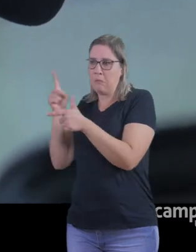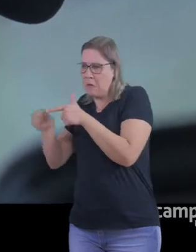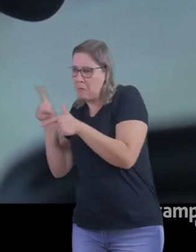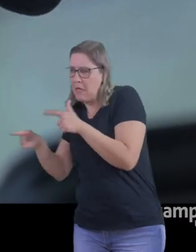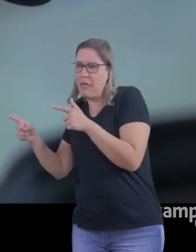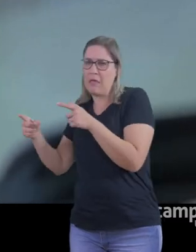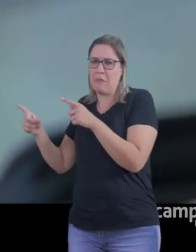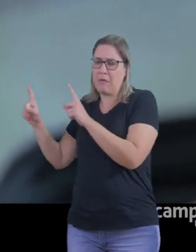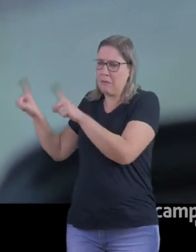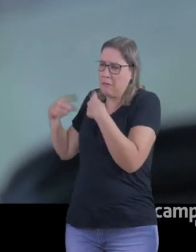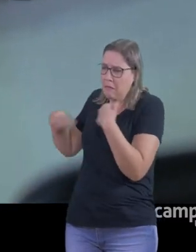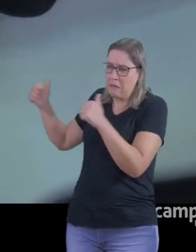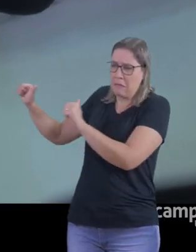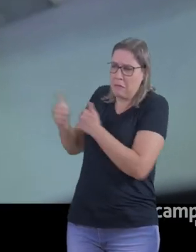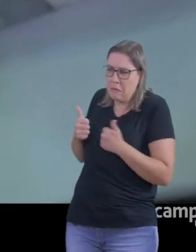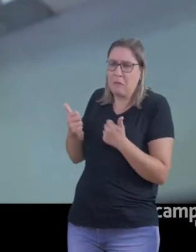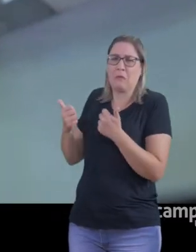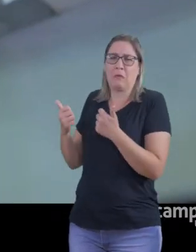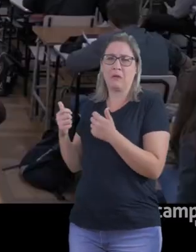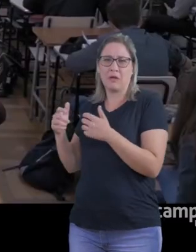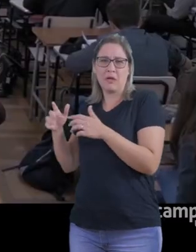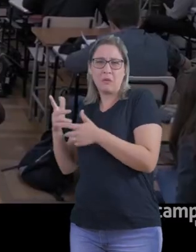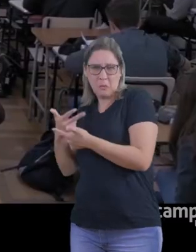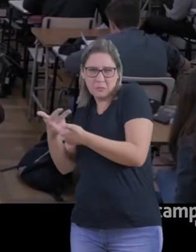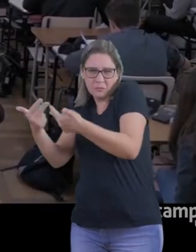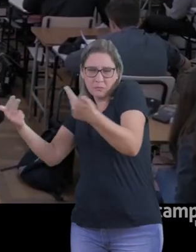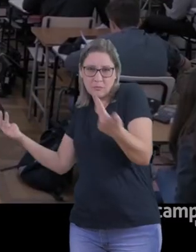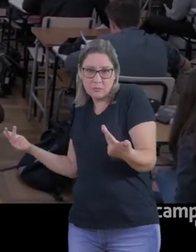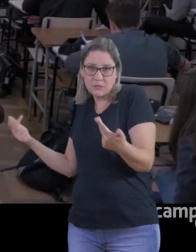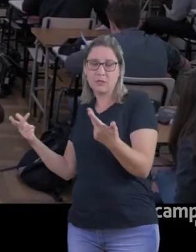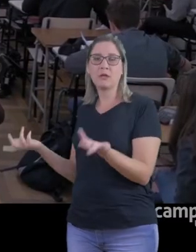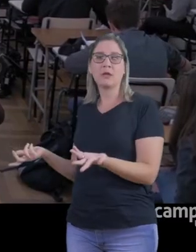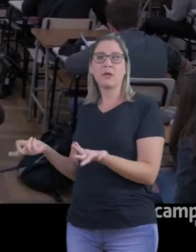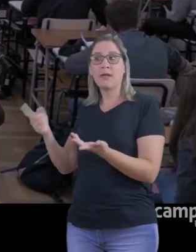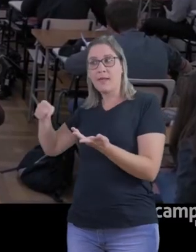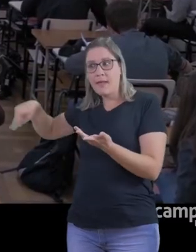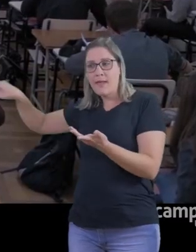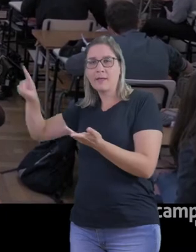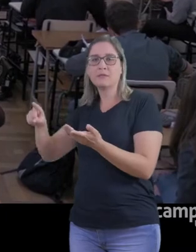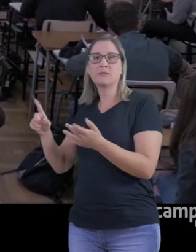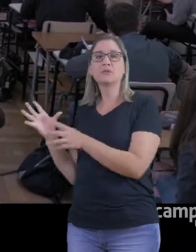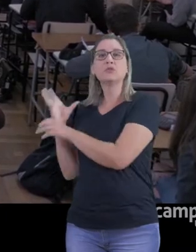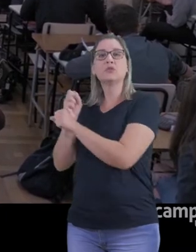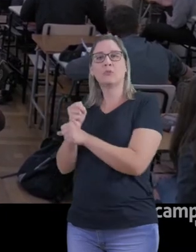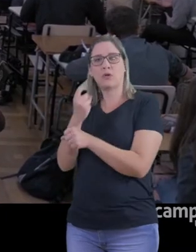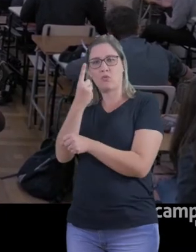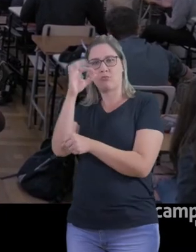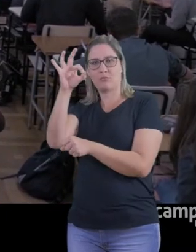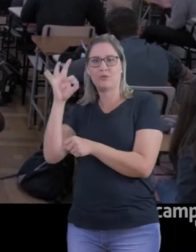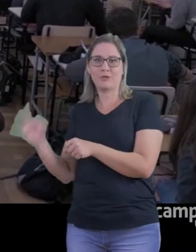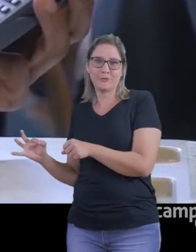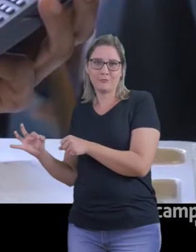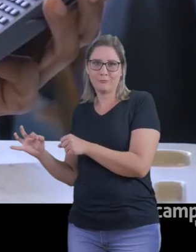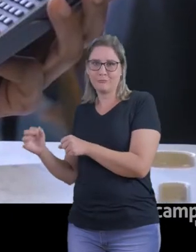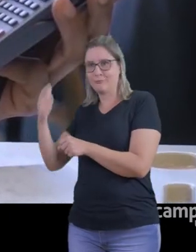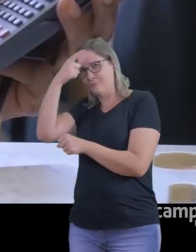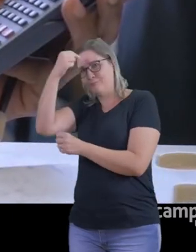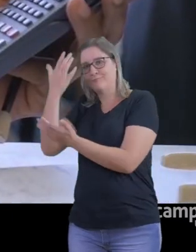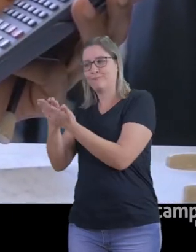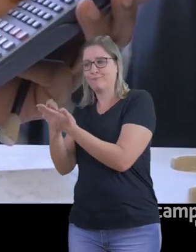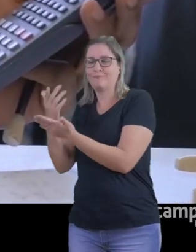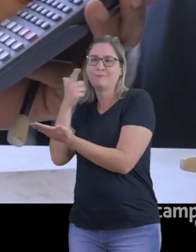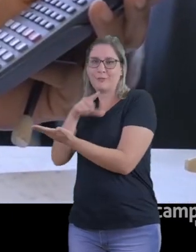perseguição massiva e generalizada à violação de direitos humanos, esse percentual cai a 1%. Então, uma política de